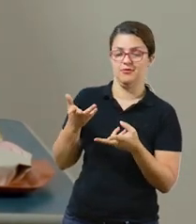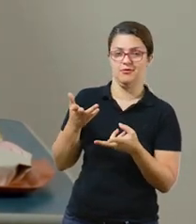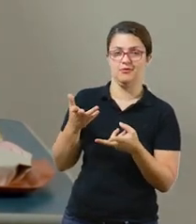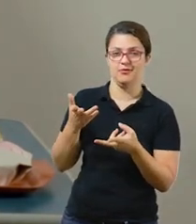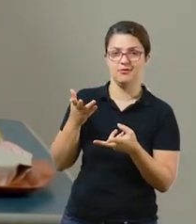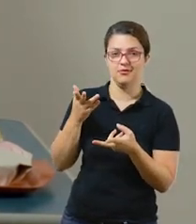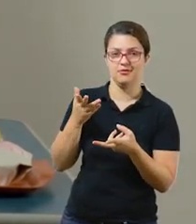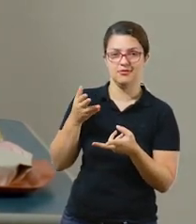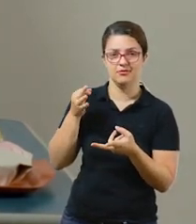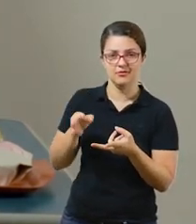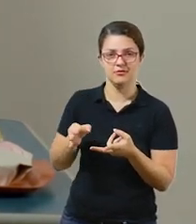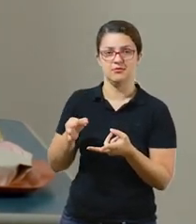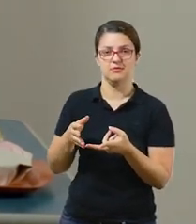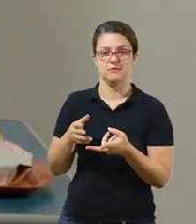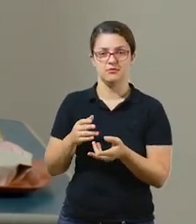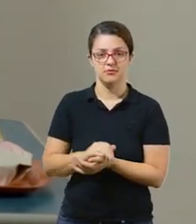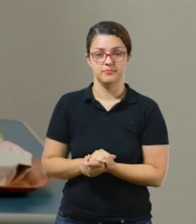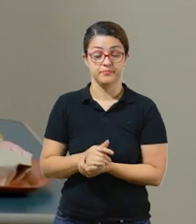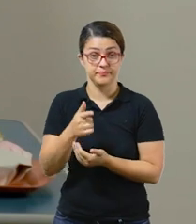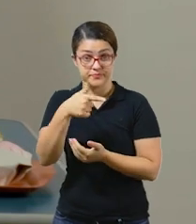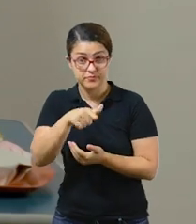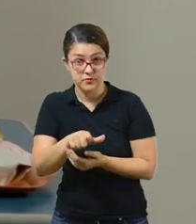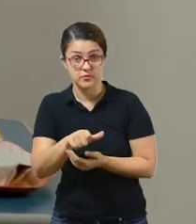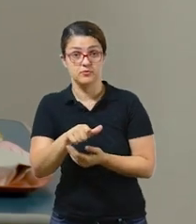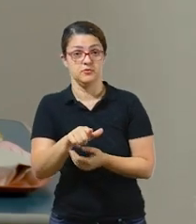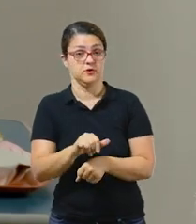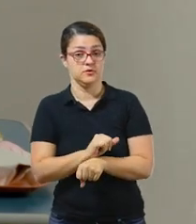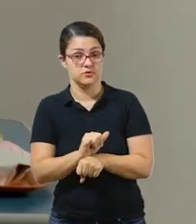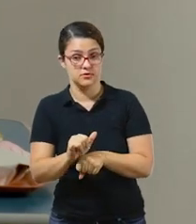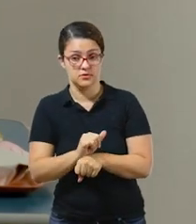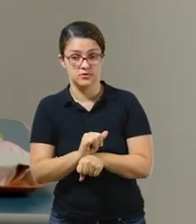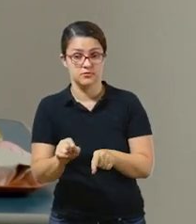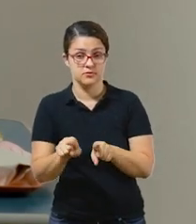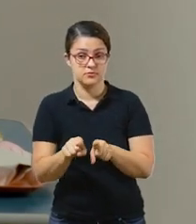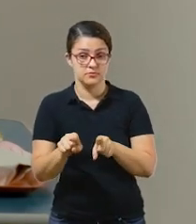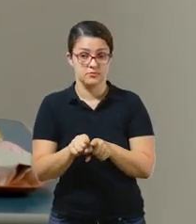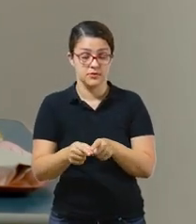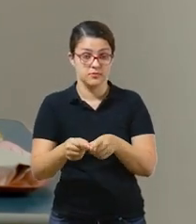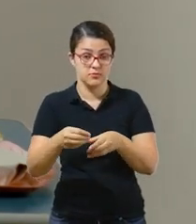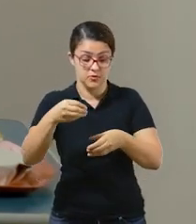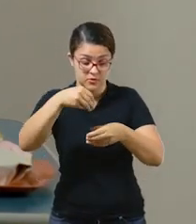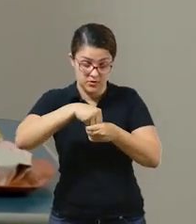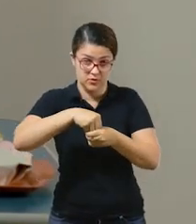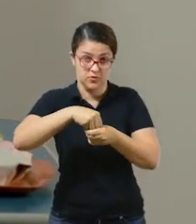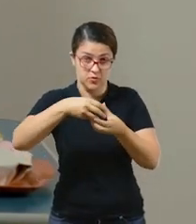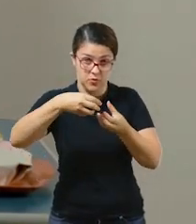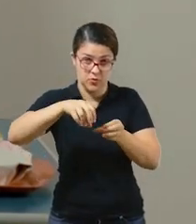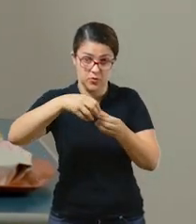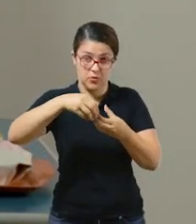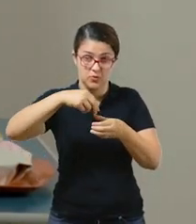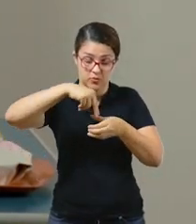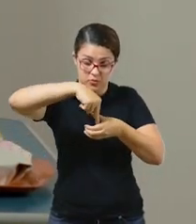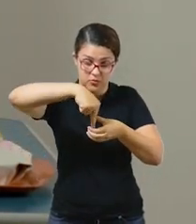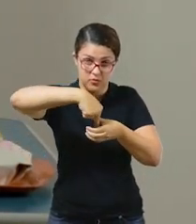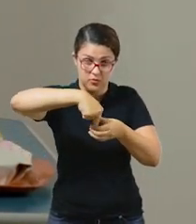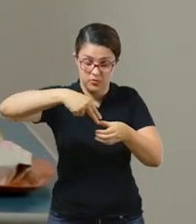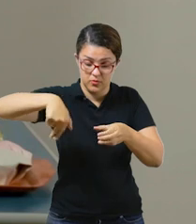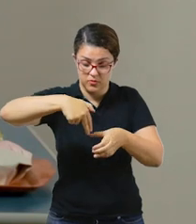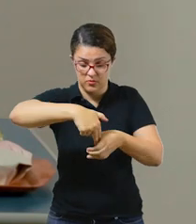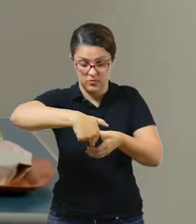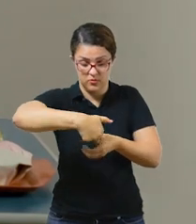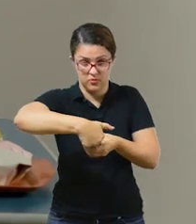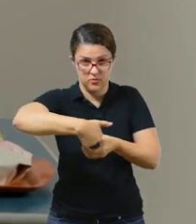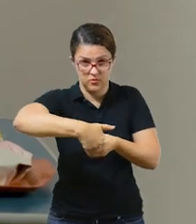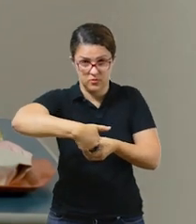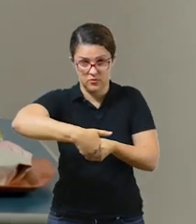ela vai quebrar a correspondente que você disser. E a outra maneira é você pintar por dentro das